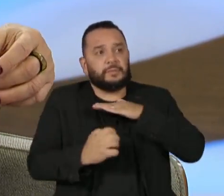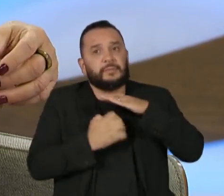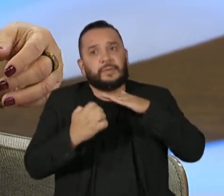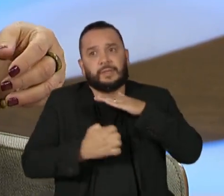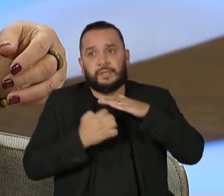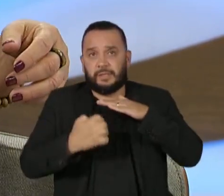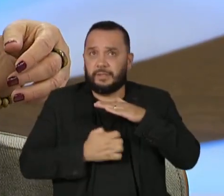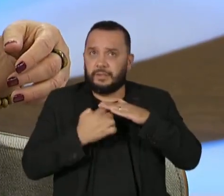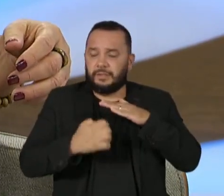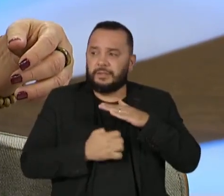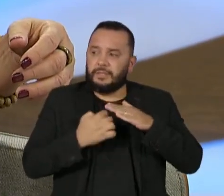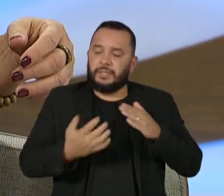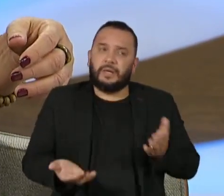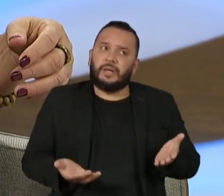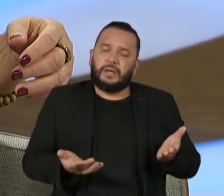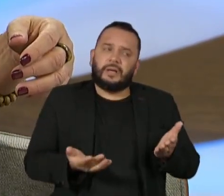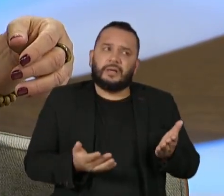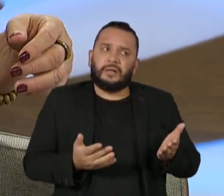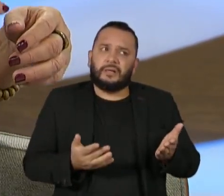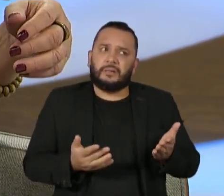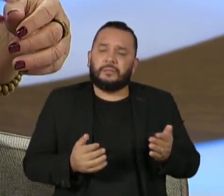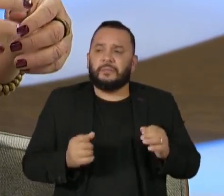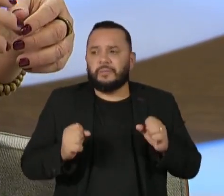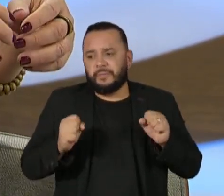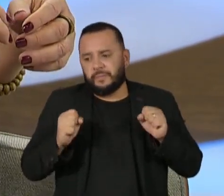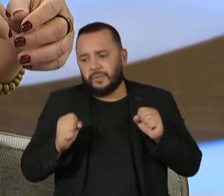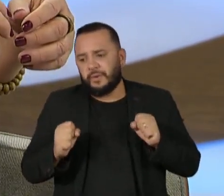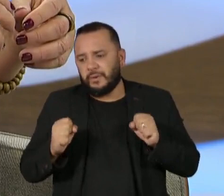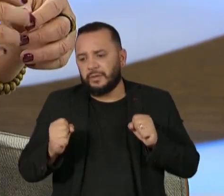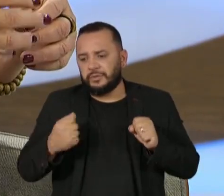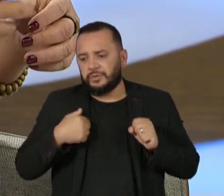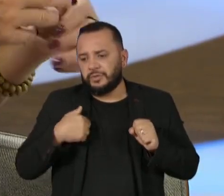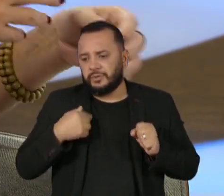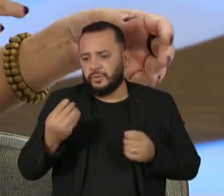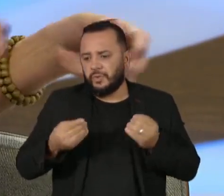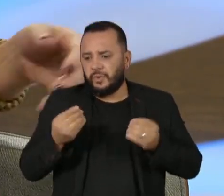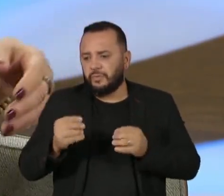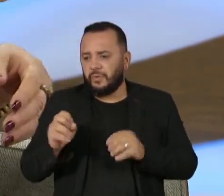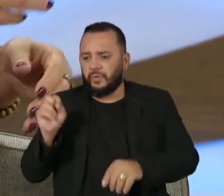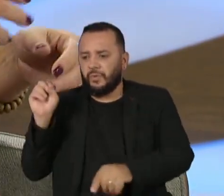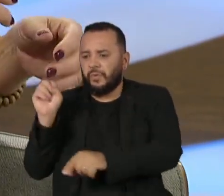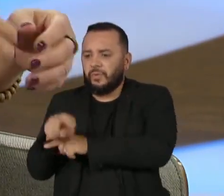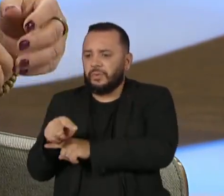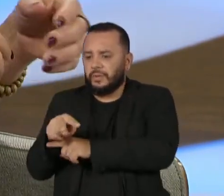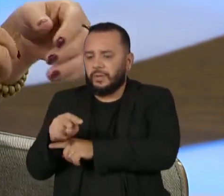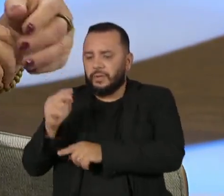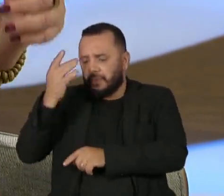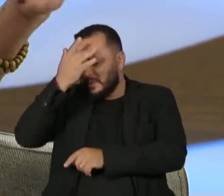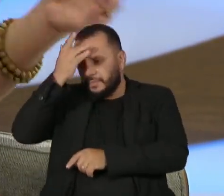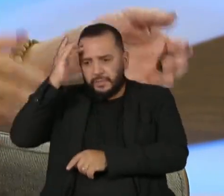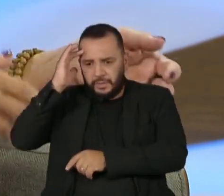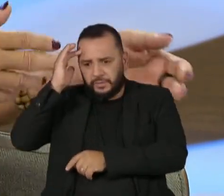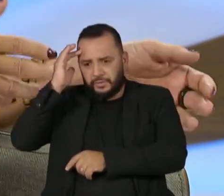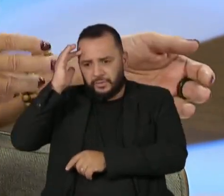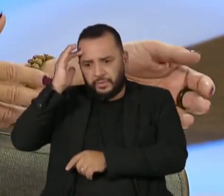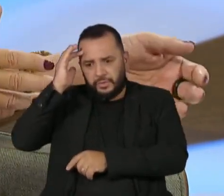em geral, pode ser resolvida com contratação ou vagas para pessoas